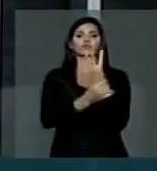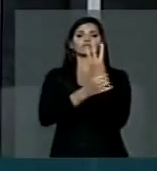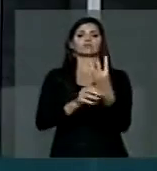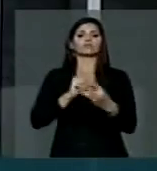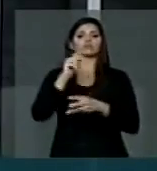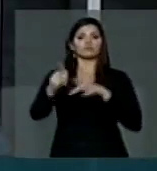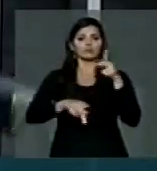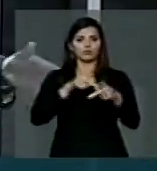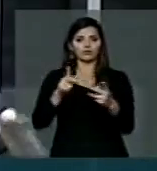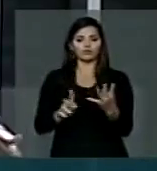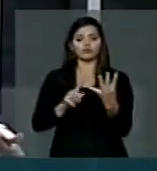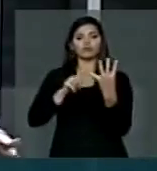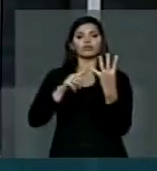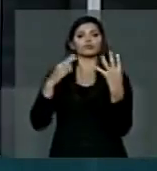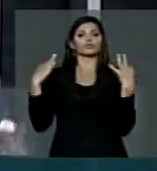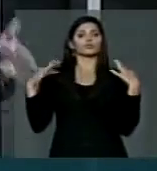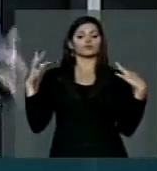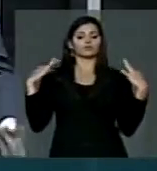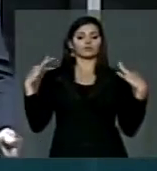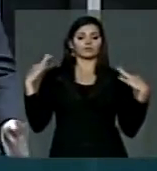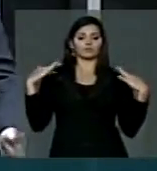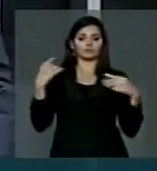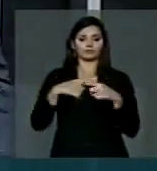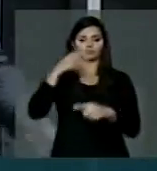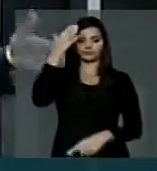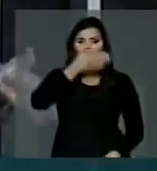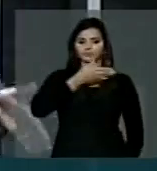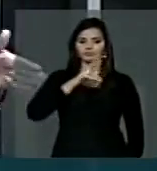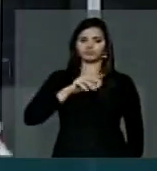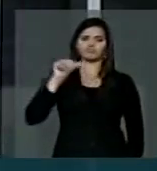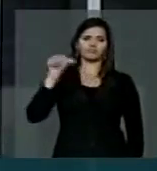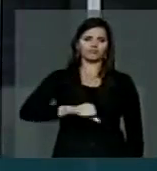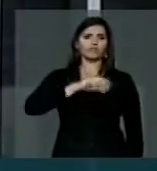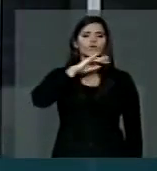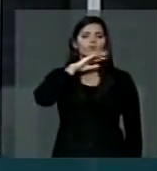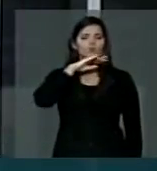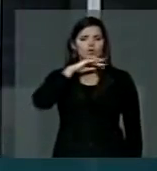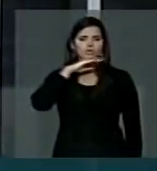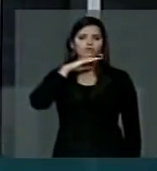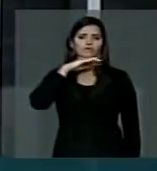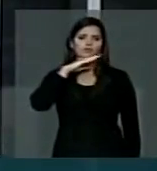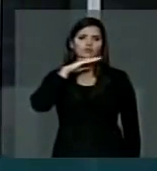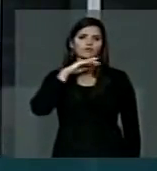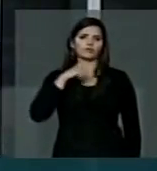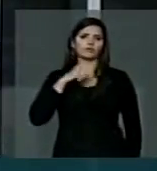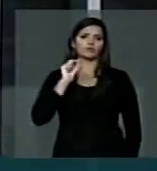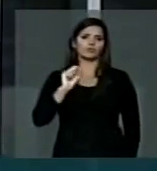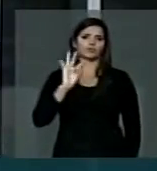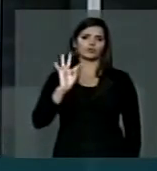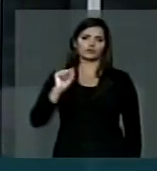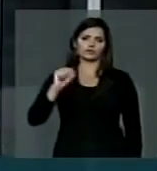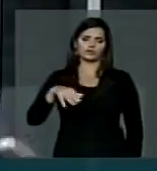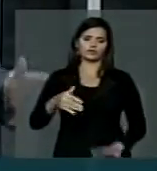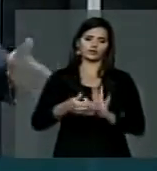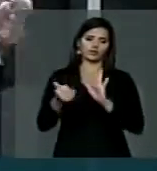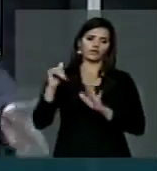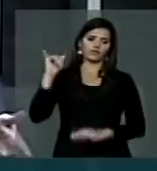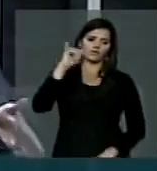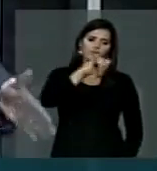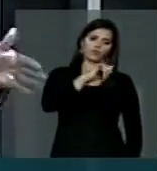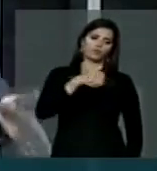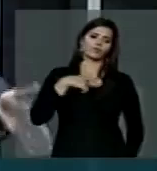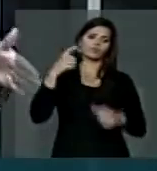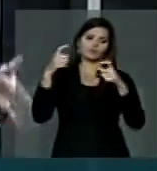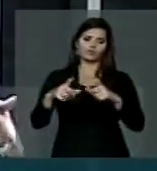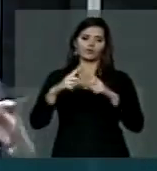feita, na área do turismo, que é a prova maior, que vai mal e muito mal, é a posição da TAM em retirar voos com destinos tão